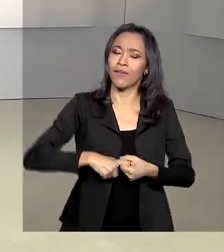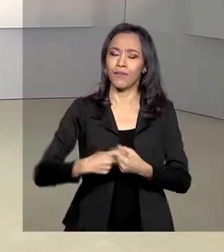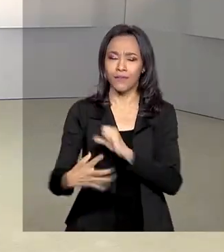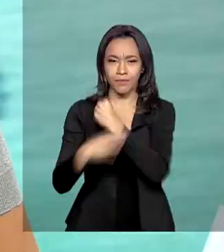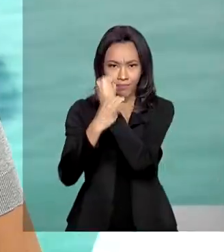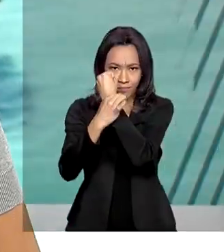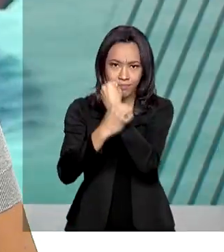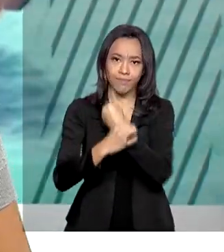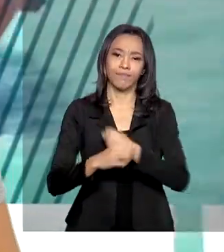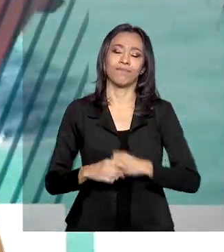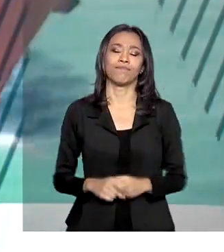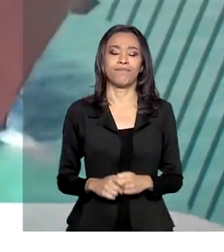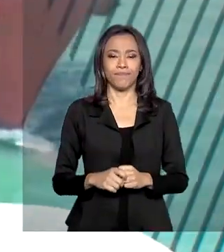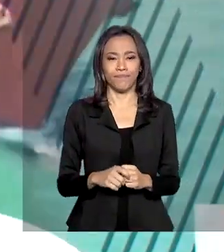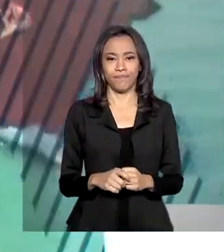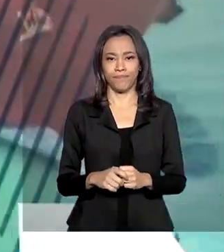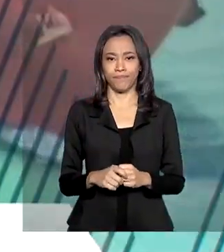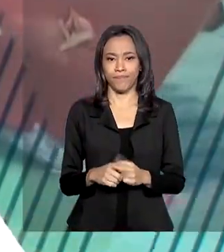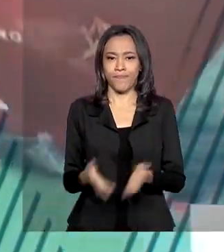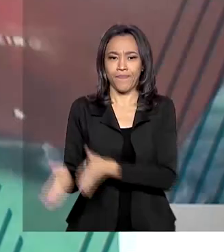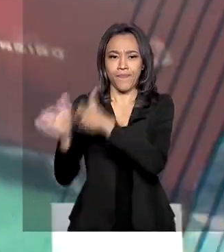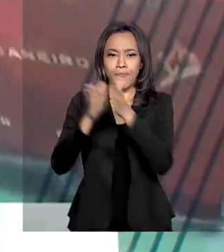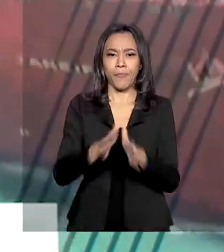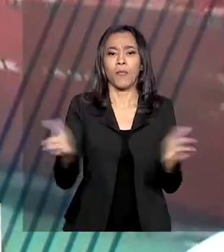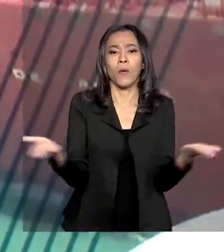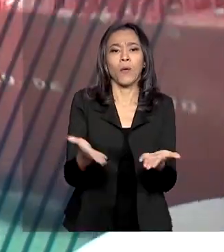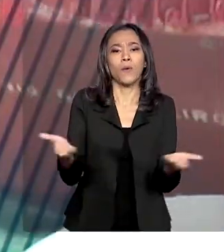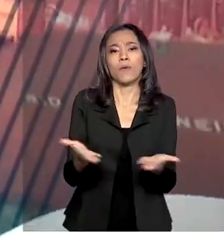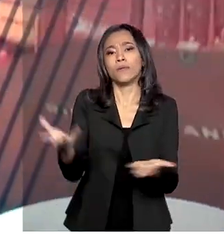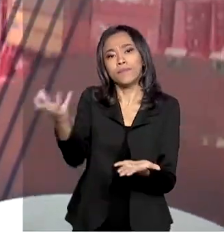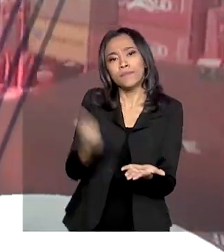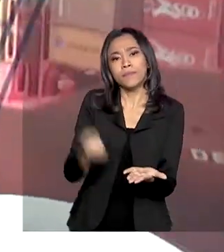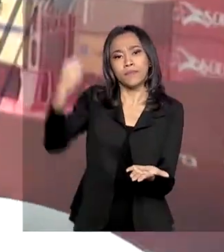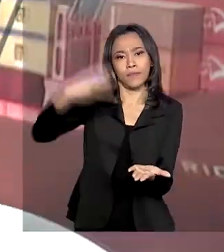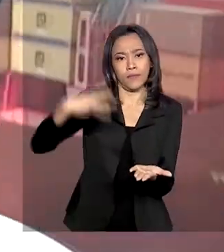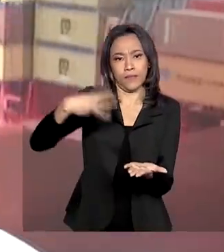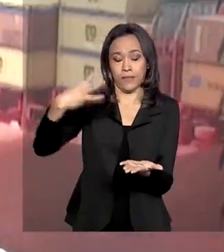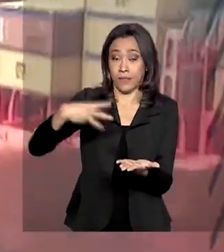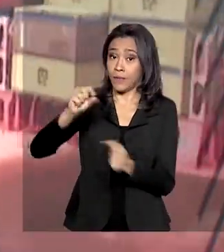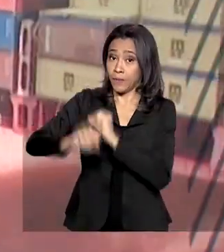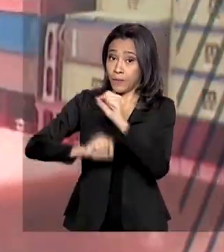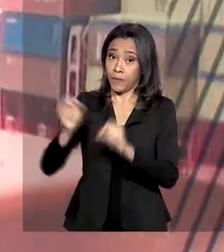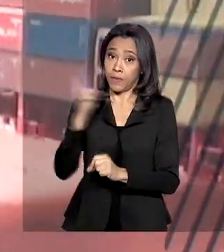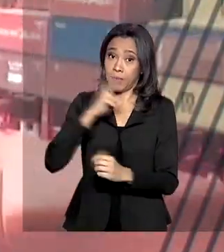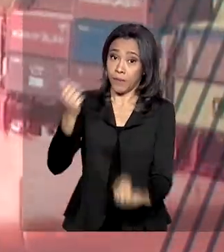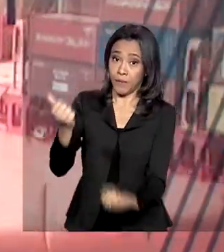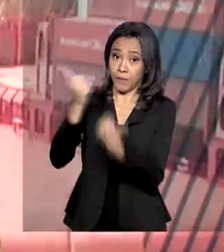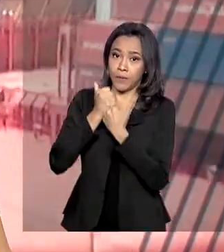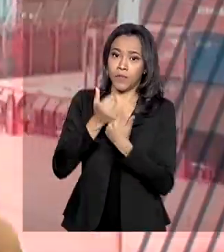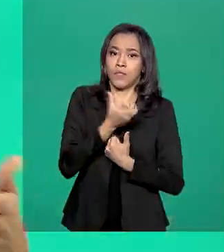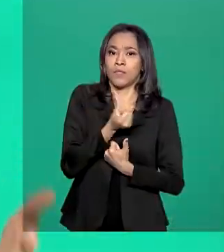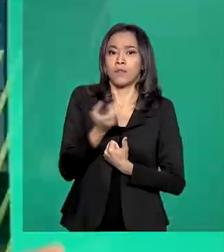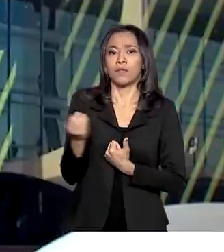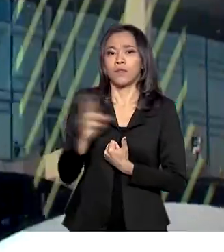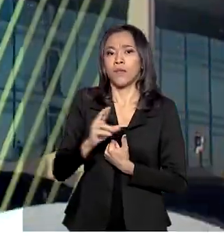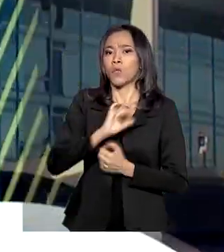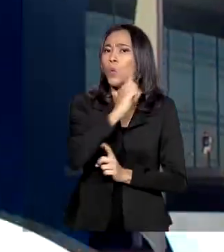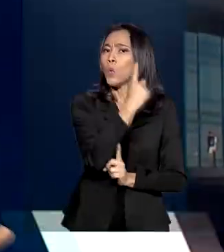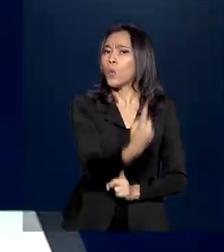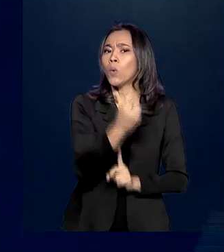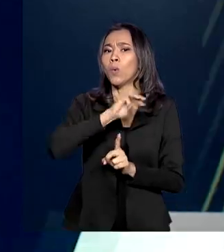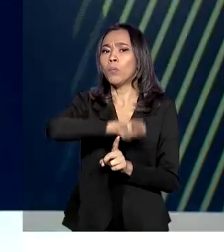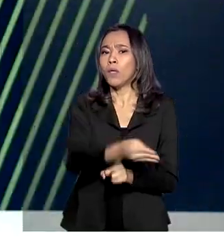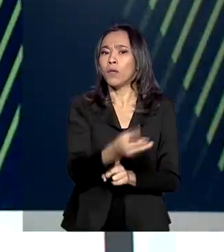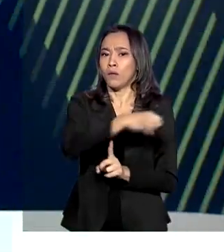seguro. Recebem hoje a terceira parcela do auxílio emergencial de R$ 600, 1,9